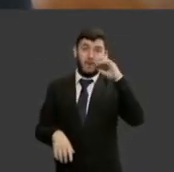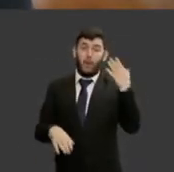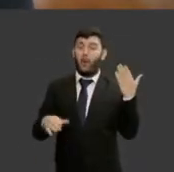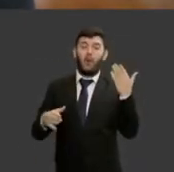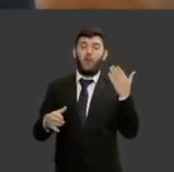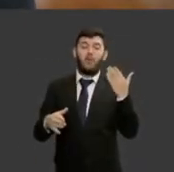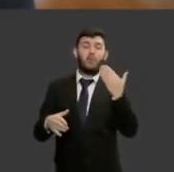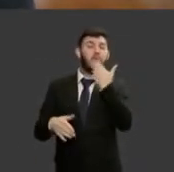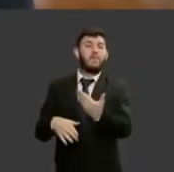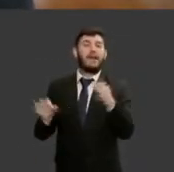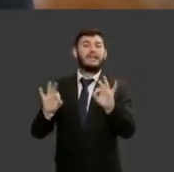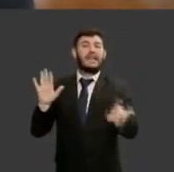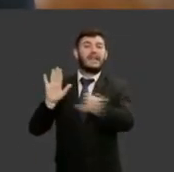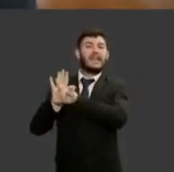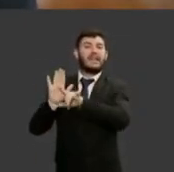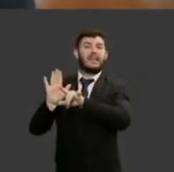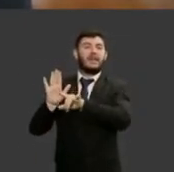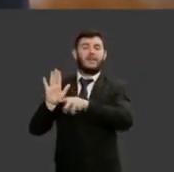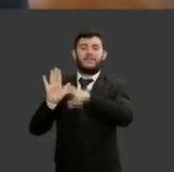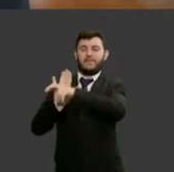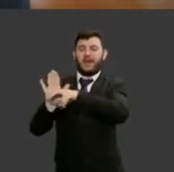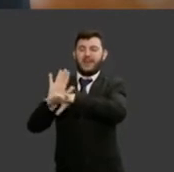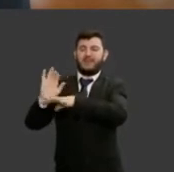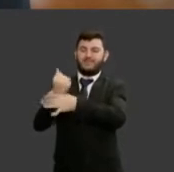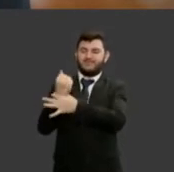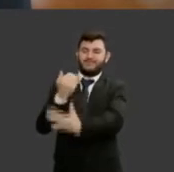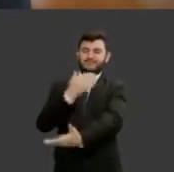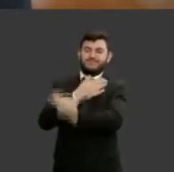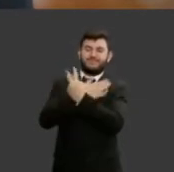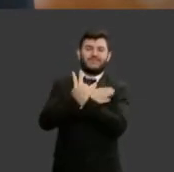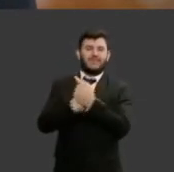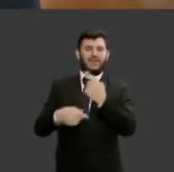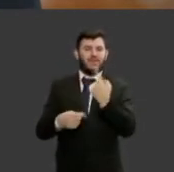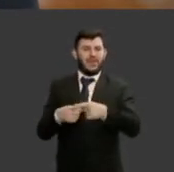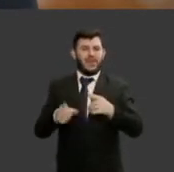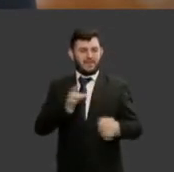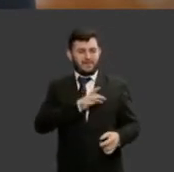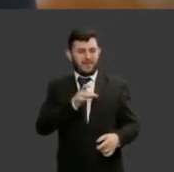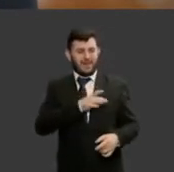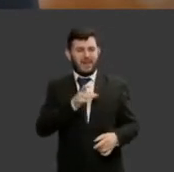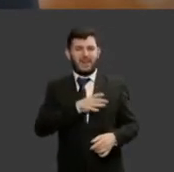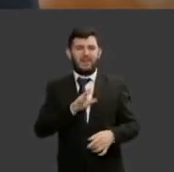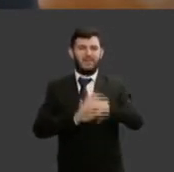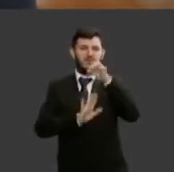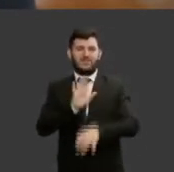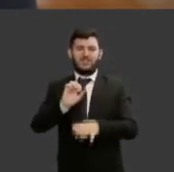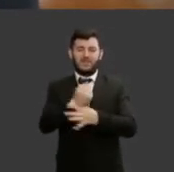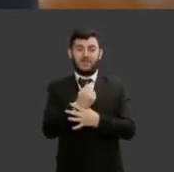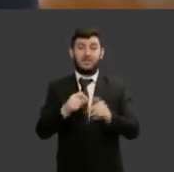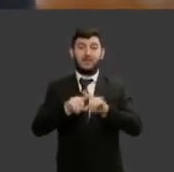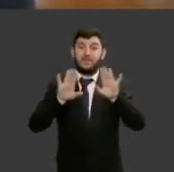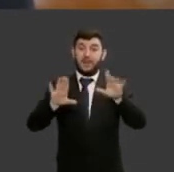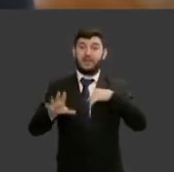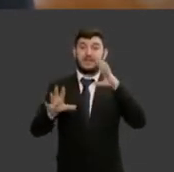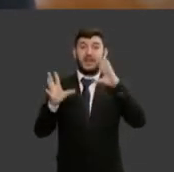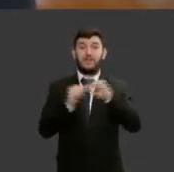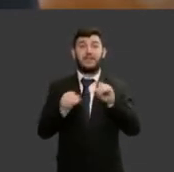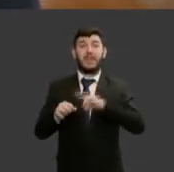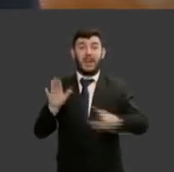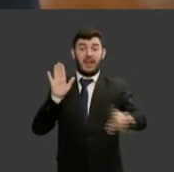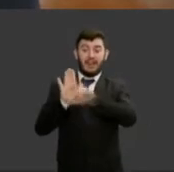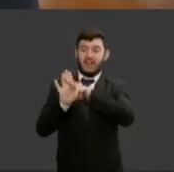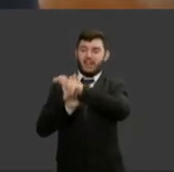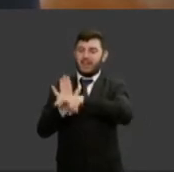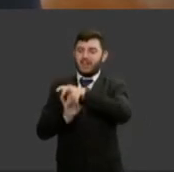medo de lutar pelos seus direitos não é que elas não conheçam seus direitos elas sabem que tem a lei Maria da Penha elas sabem que tem a medida protetiva de